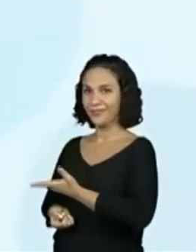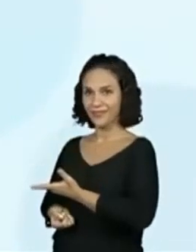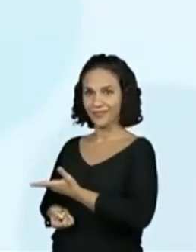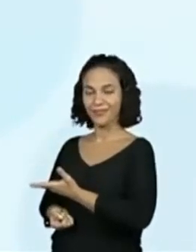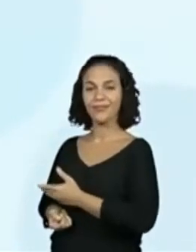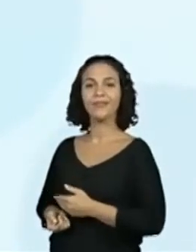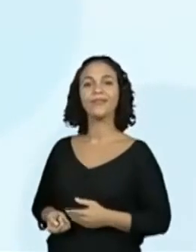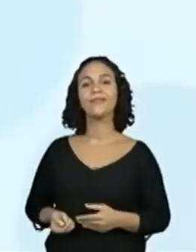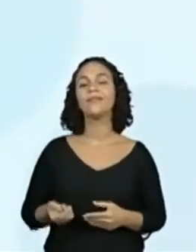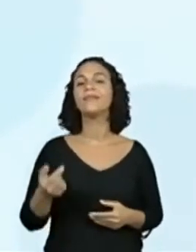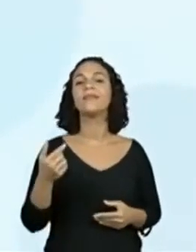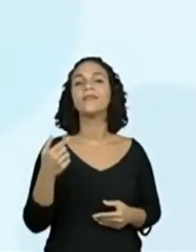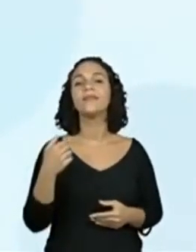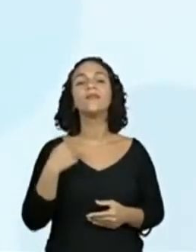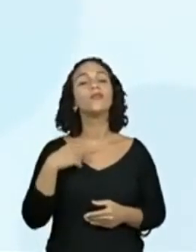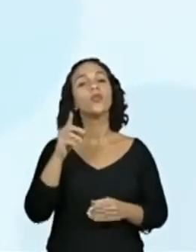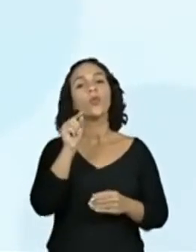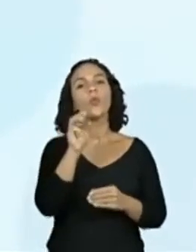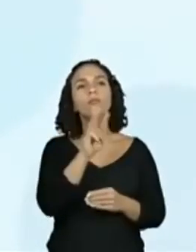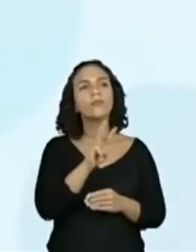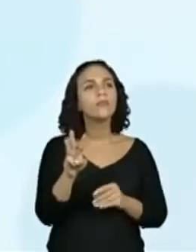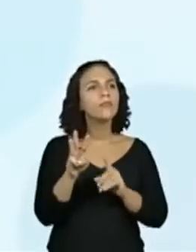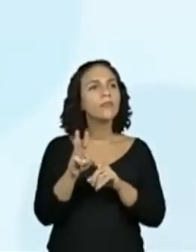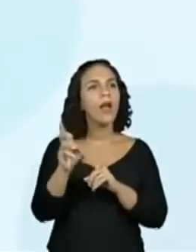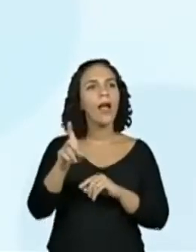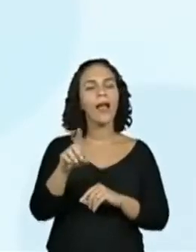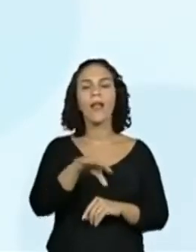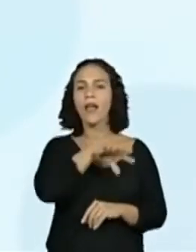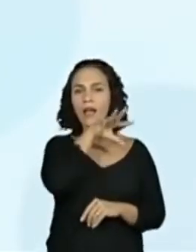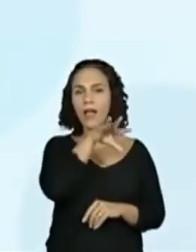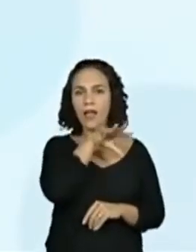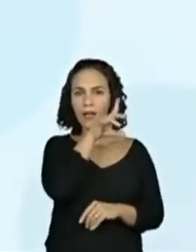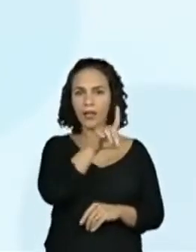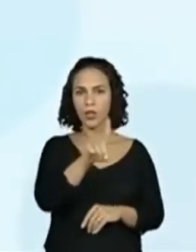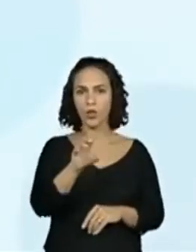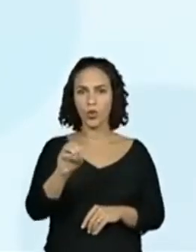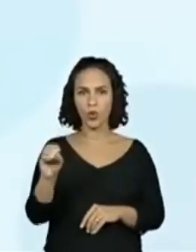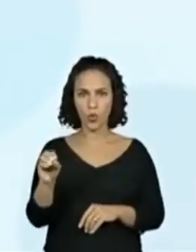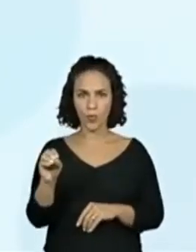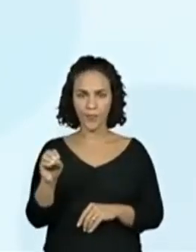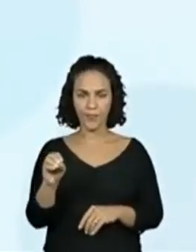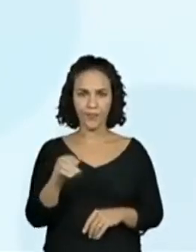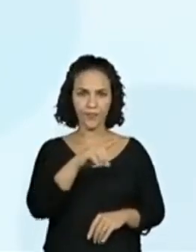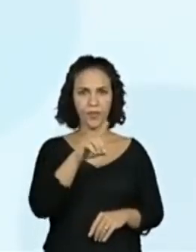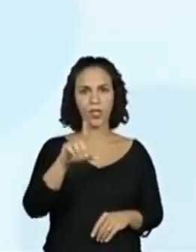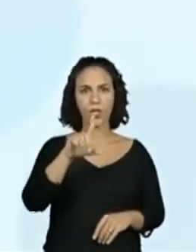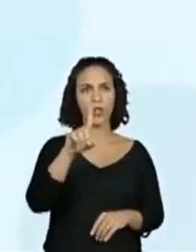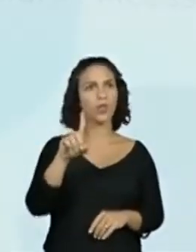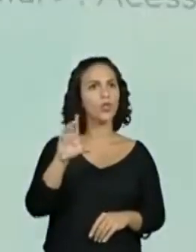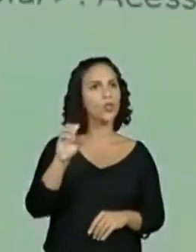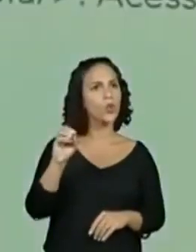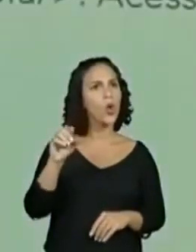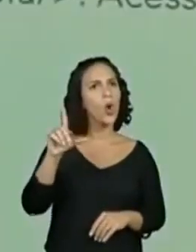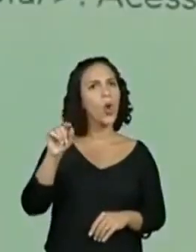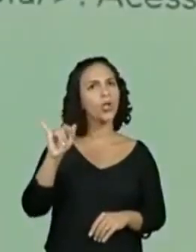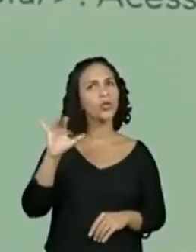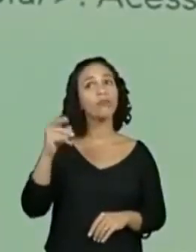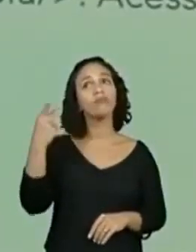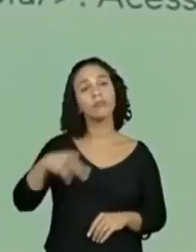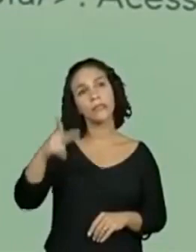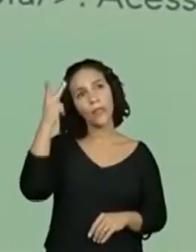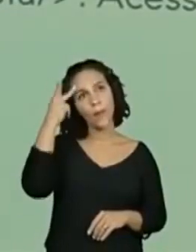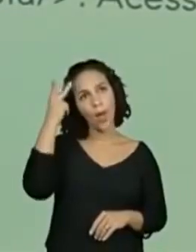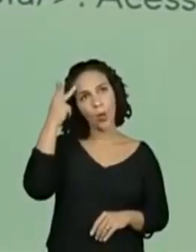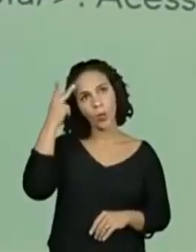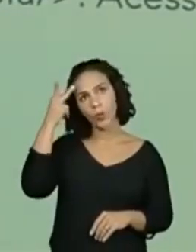falar diretamente com relação à fonte, do zoológico. Ela está... Eu vou falar já, já do zoológico. Foi retirada do